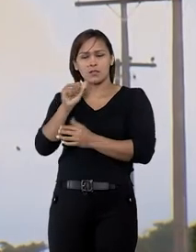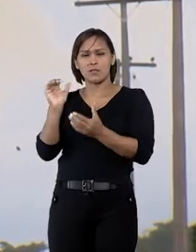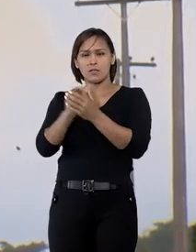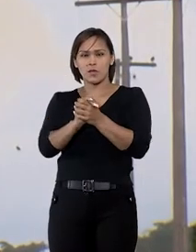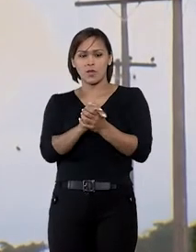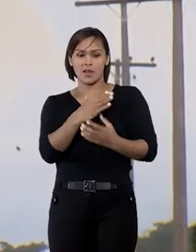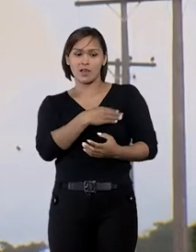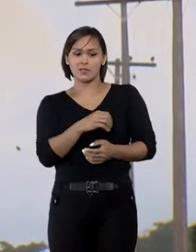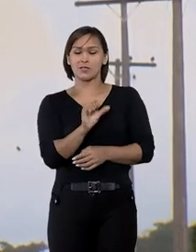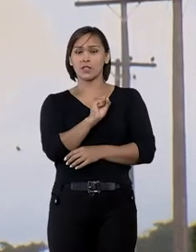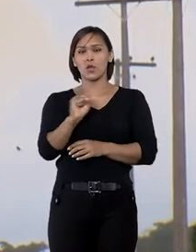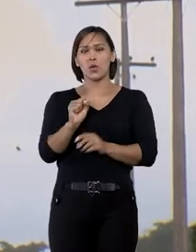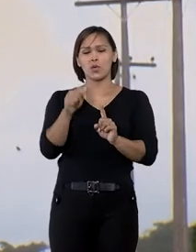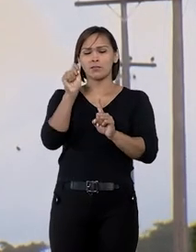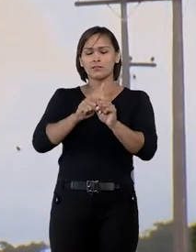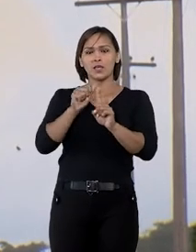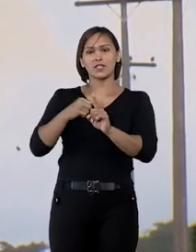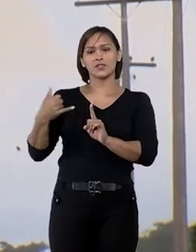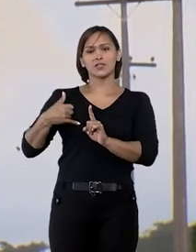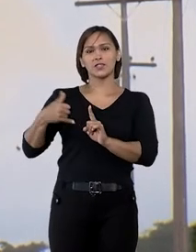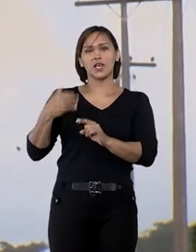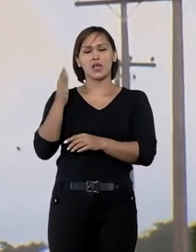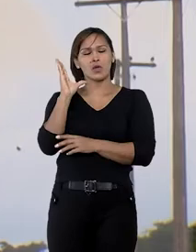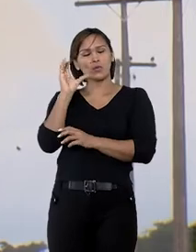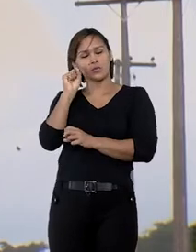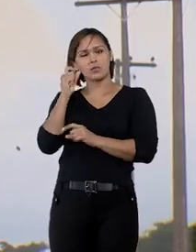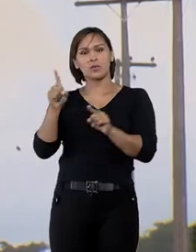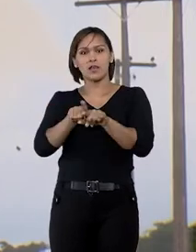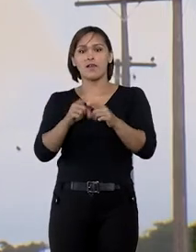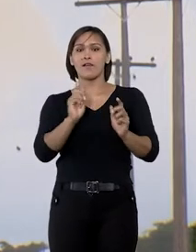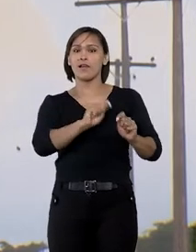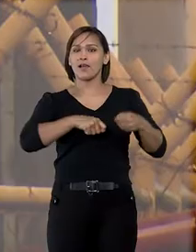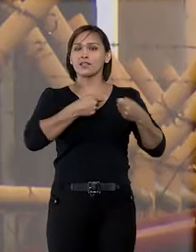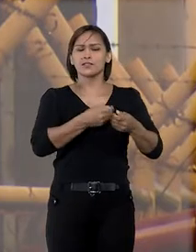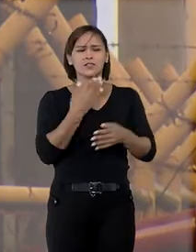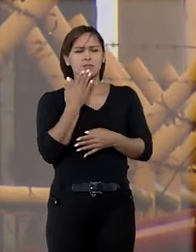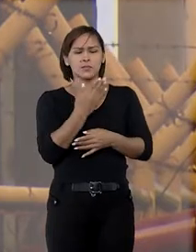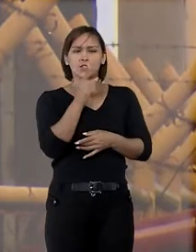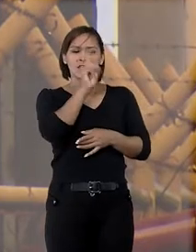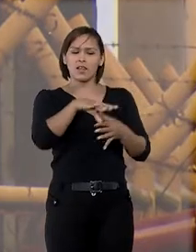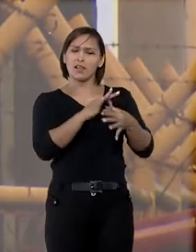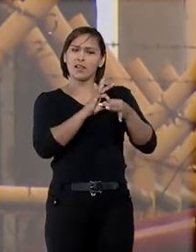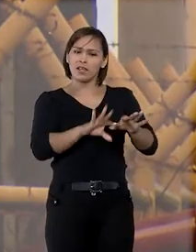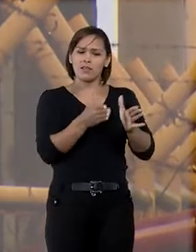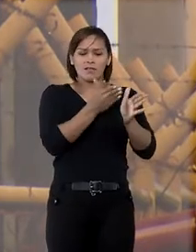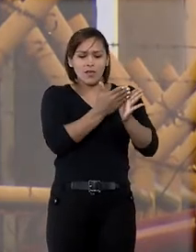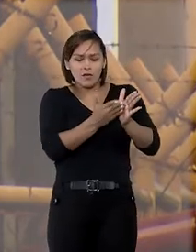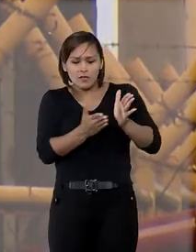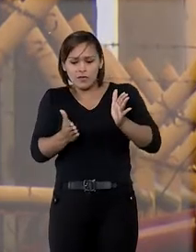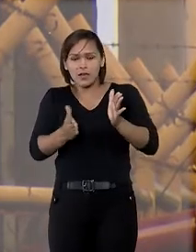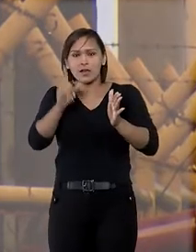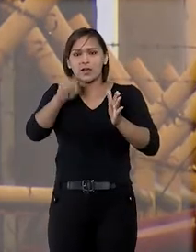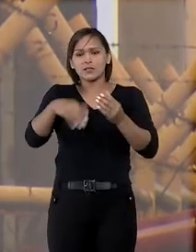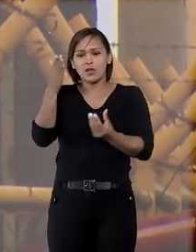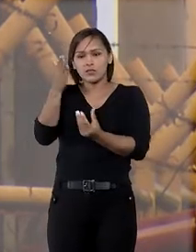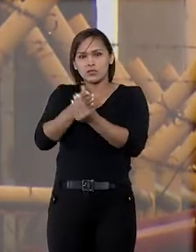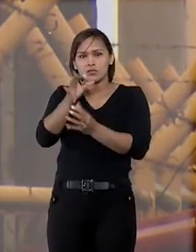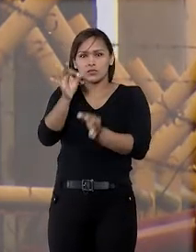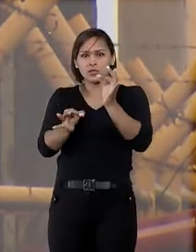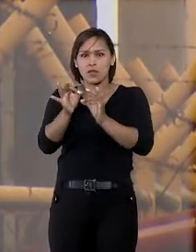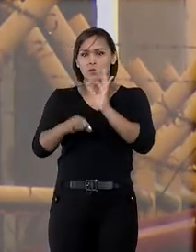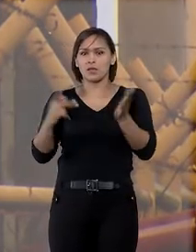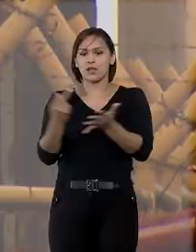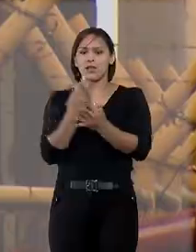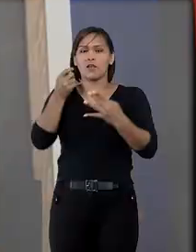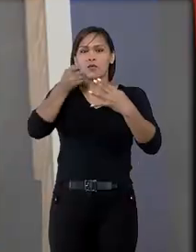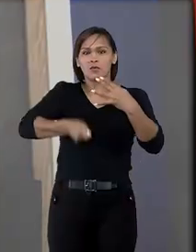da filha de oito meses de idade enquanto dormiam. A defesa pedia que o réu ficasse em liberdade até o trânsito em julgado